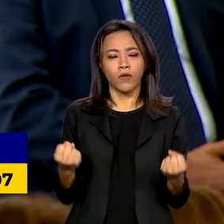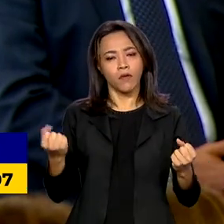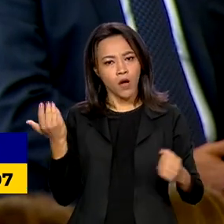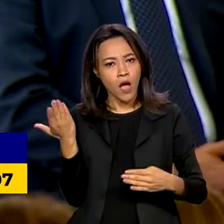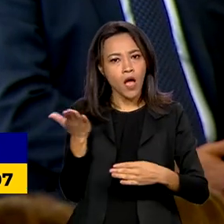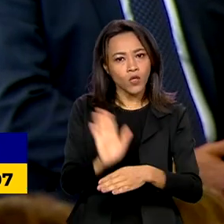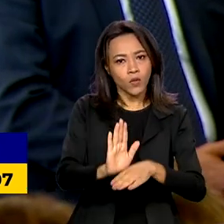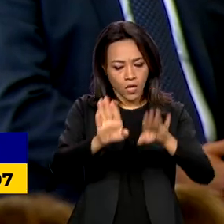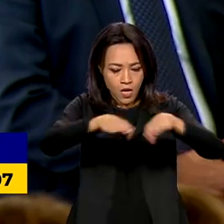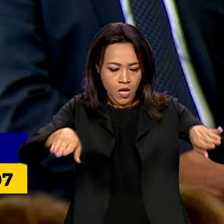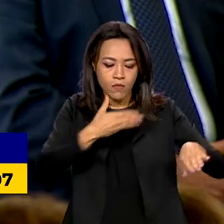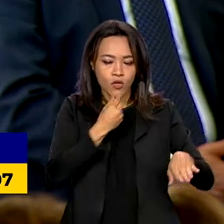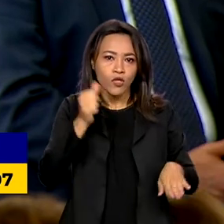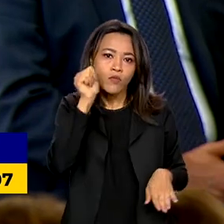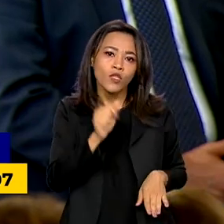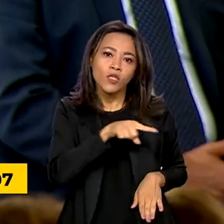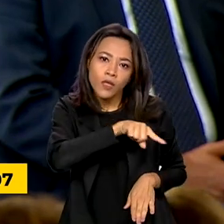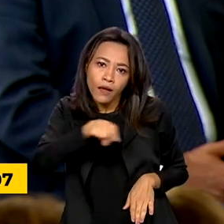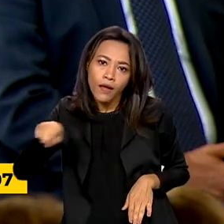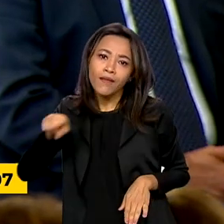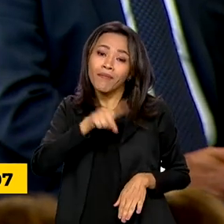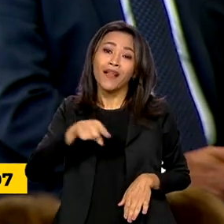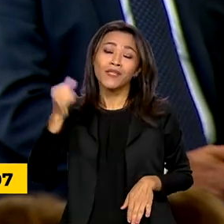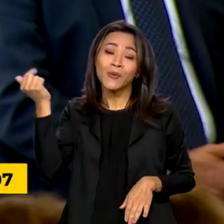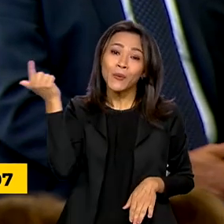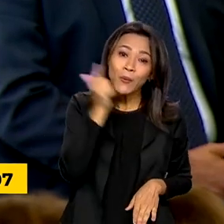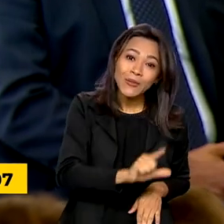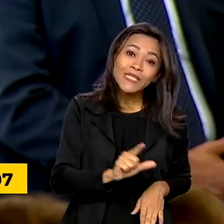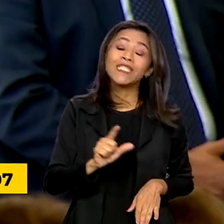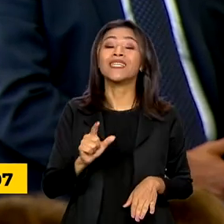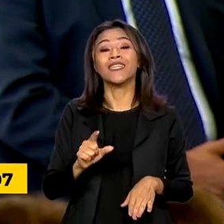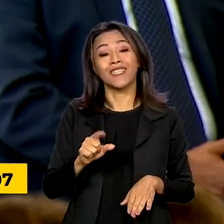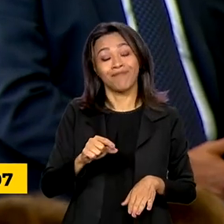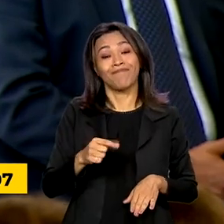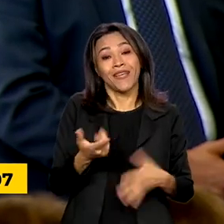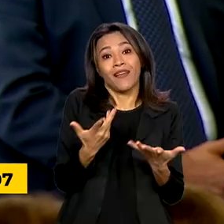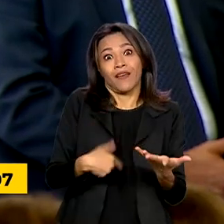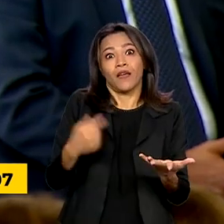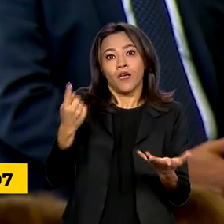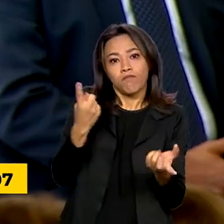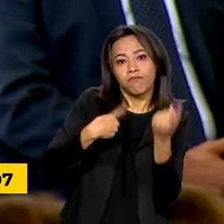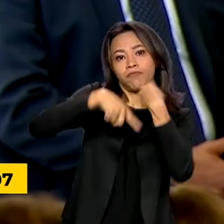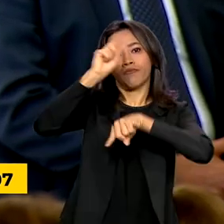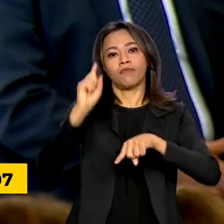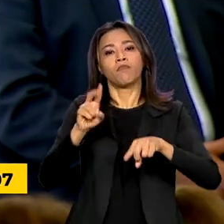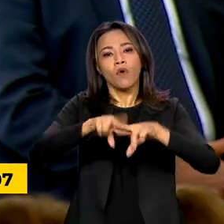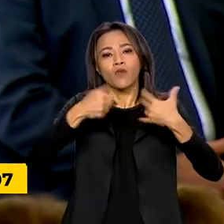nossas meninas e meninos a superar os males que a pandemia e o descaso causaram a elas.